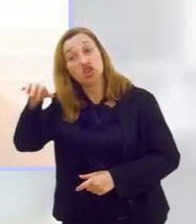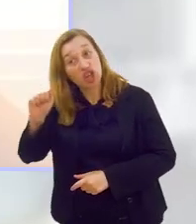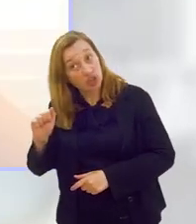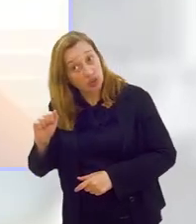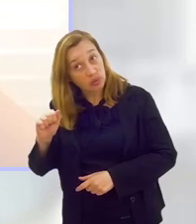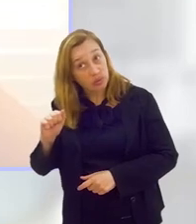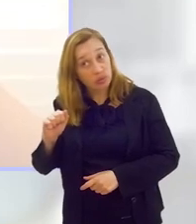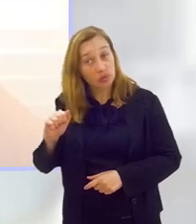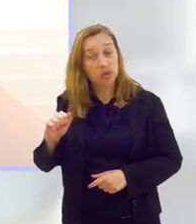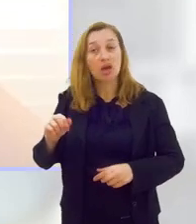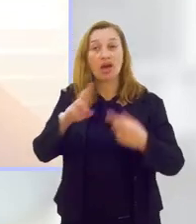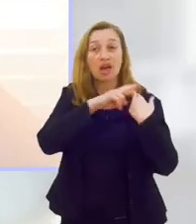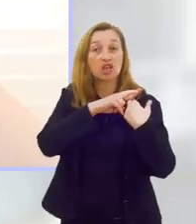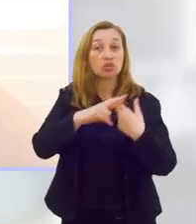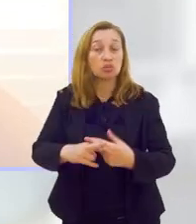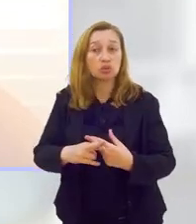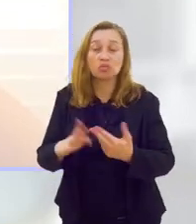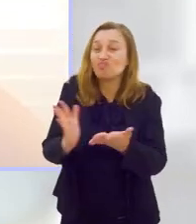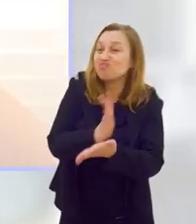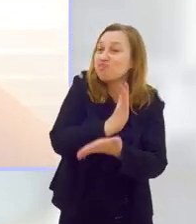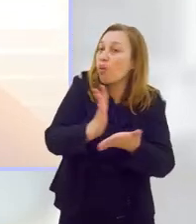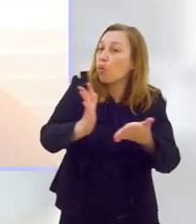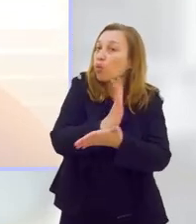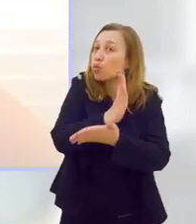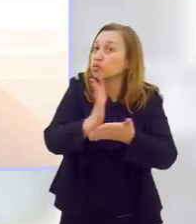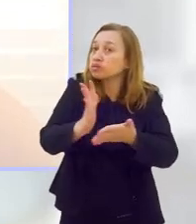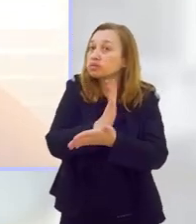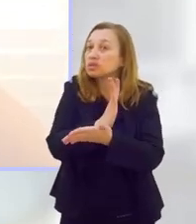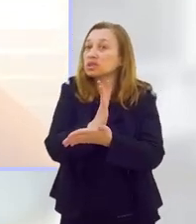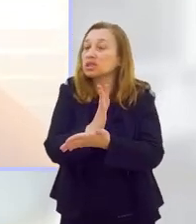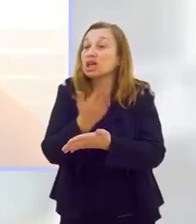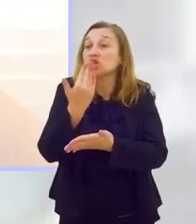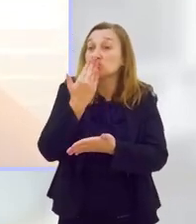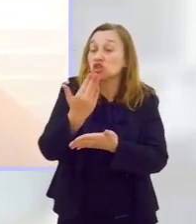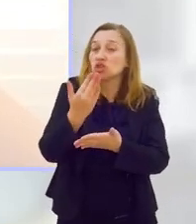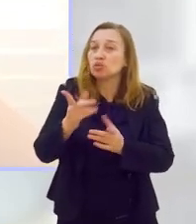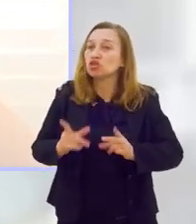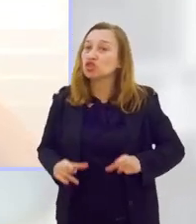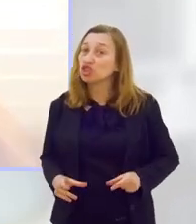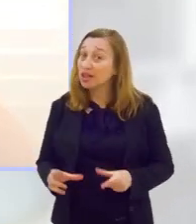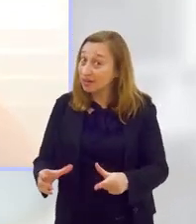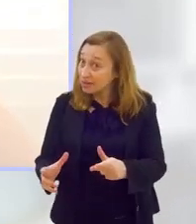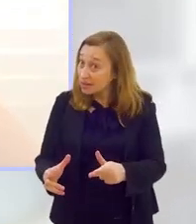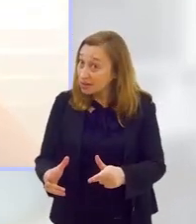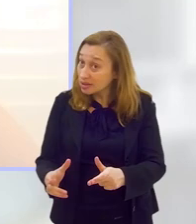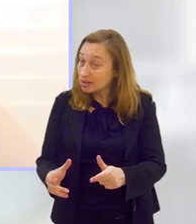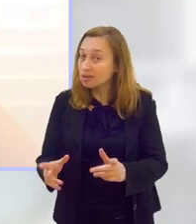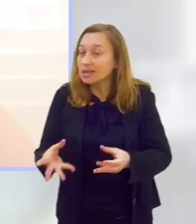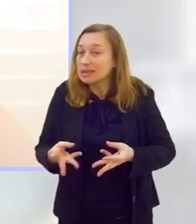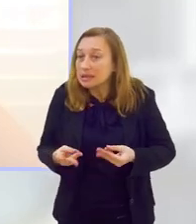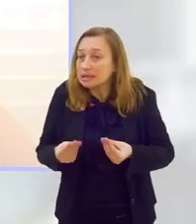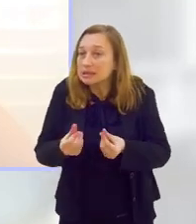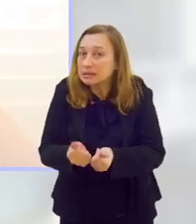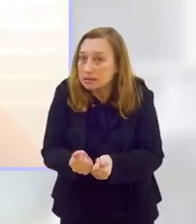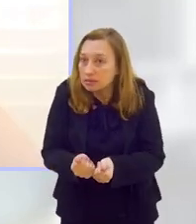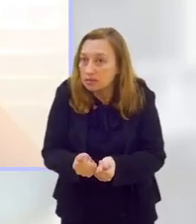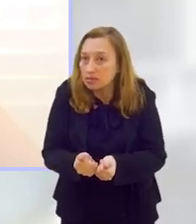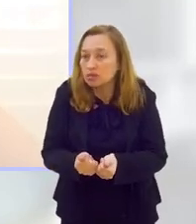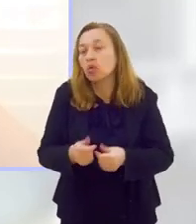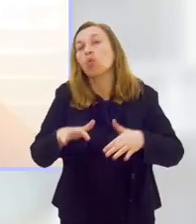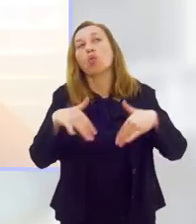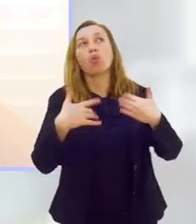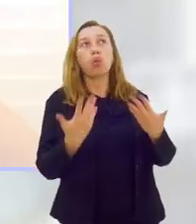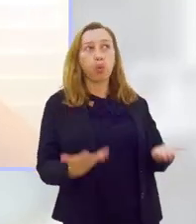alguns tipos de câncer sensíveis a ele. Quais seriam esses tipos de câncer?